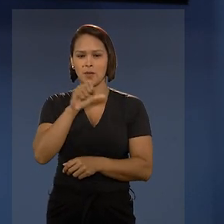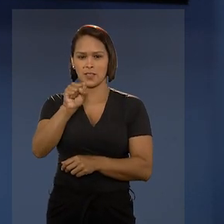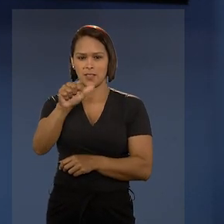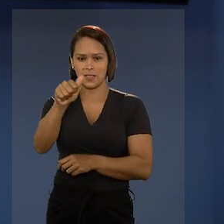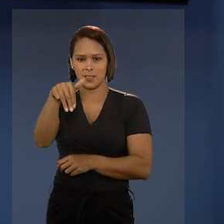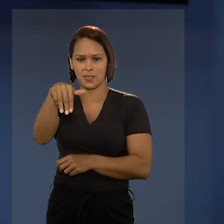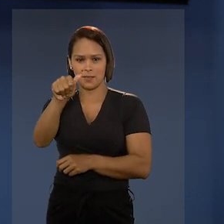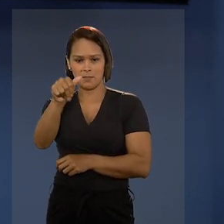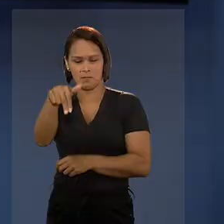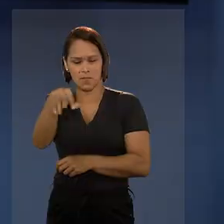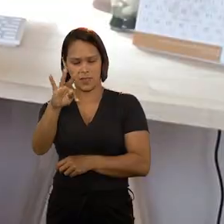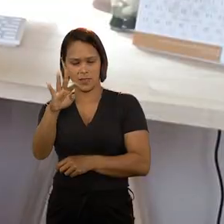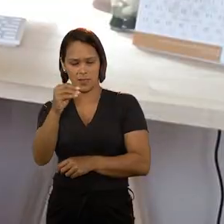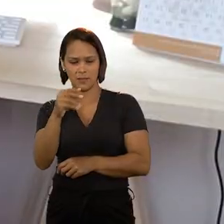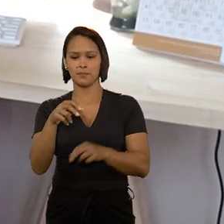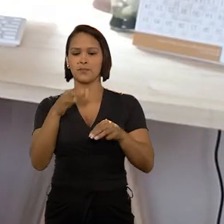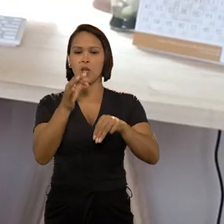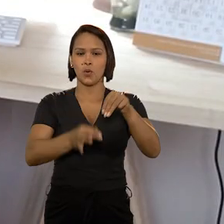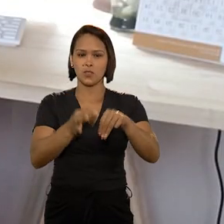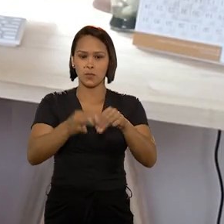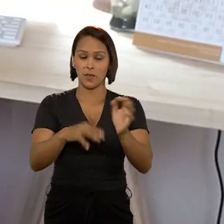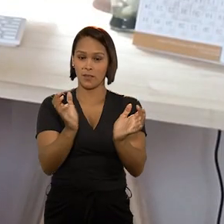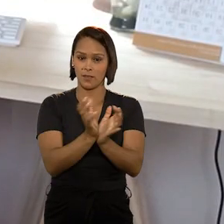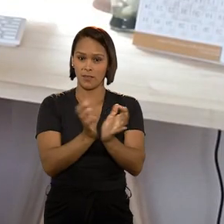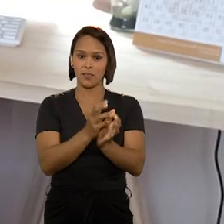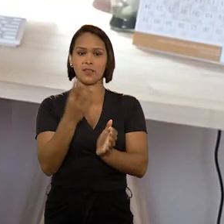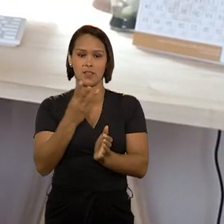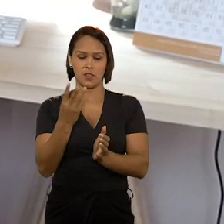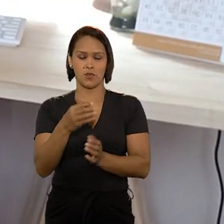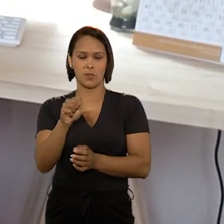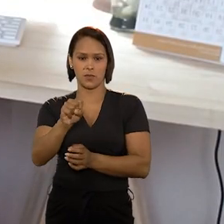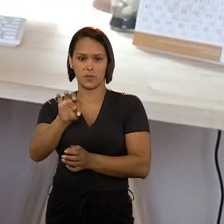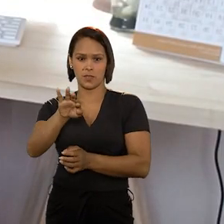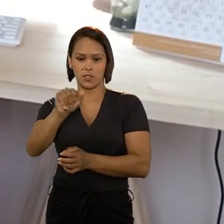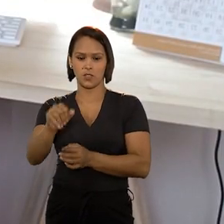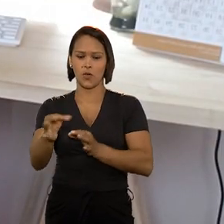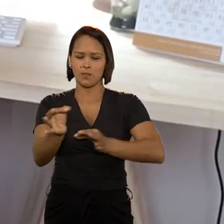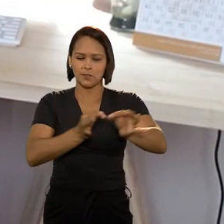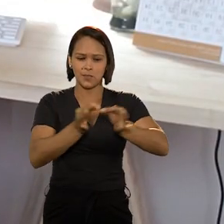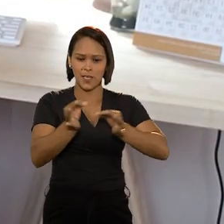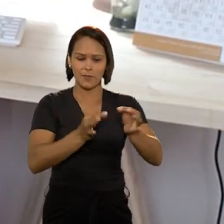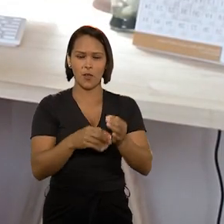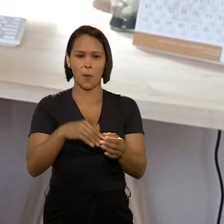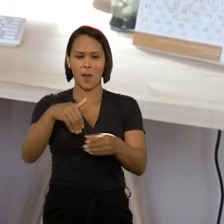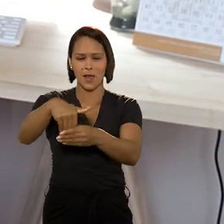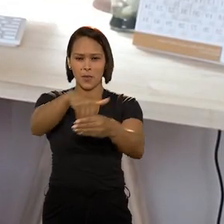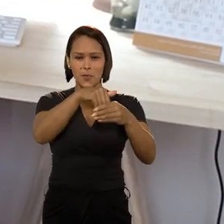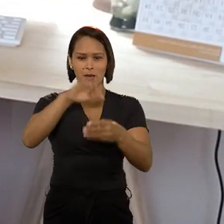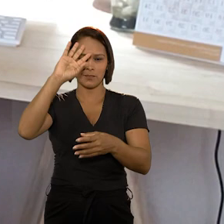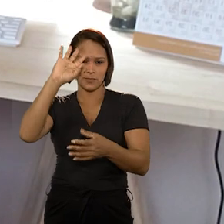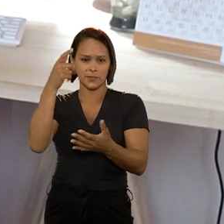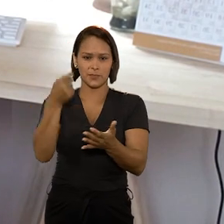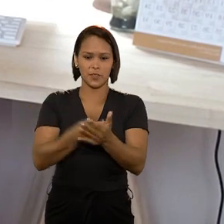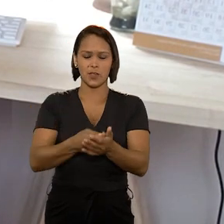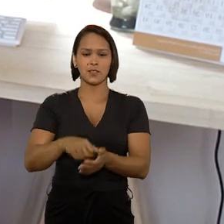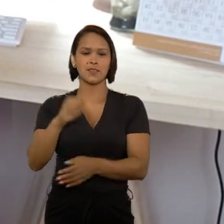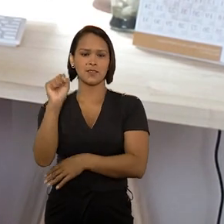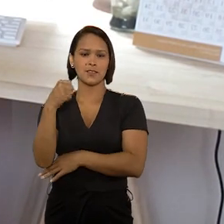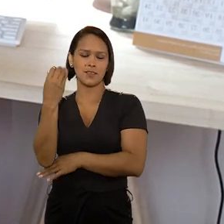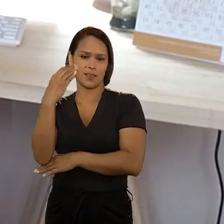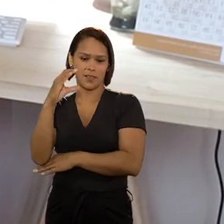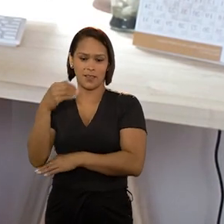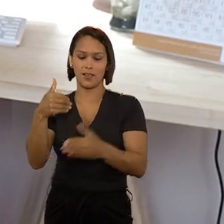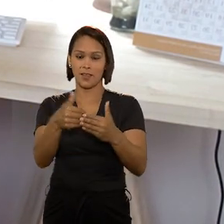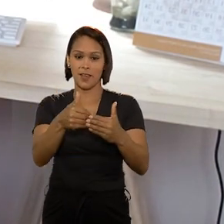repórter Samanta Pessanha. Os ministros da terceira turma do STJ reformaram o acórdão do Tribunal de Justiça de Santa